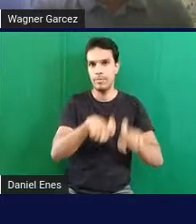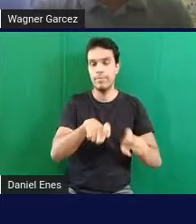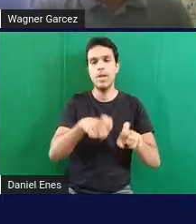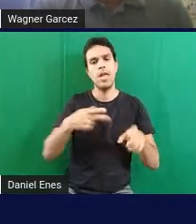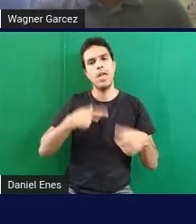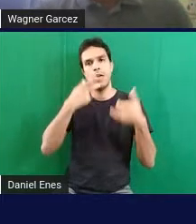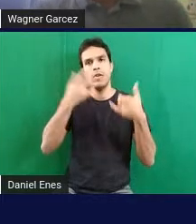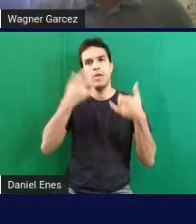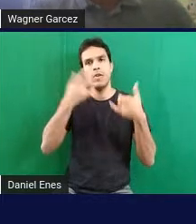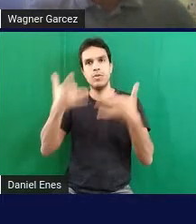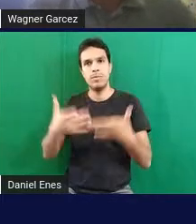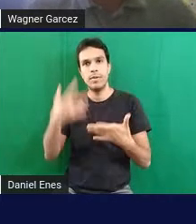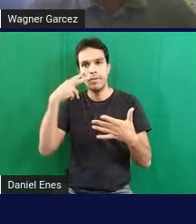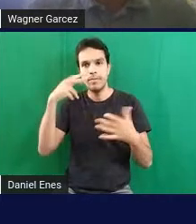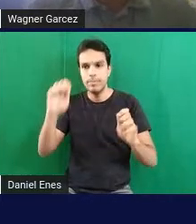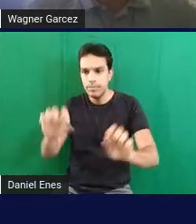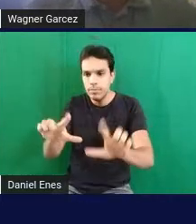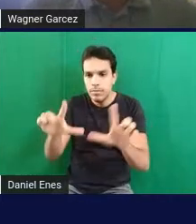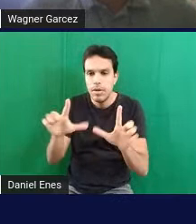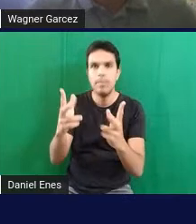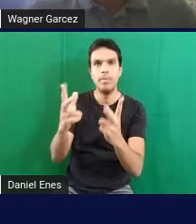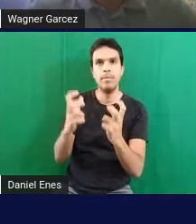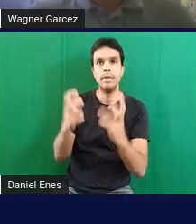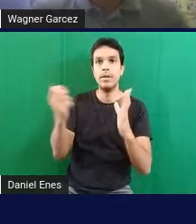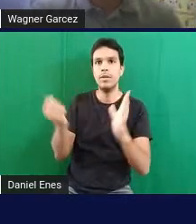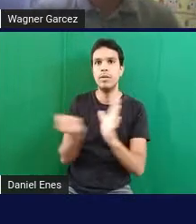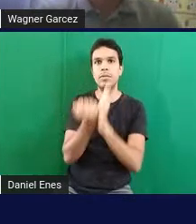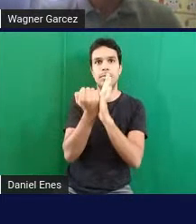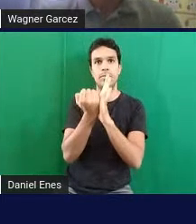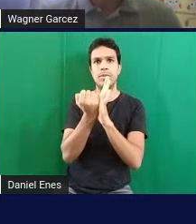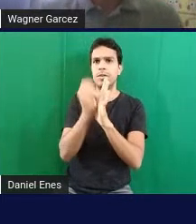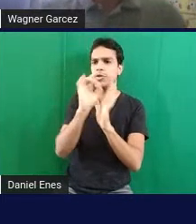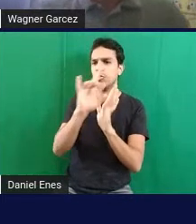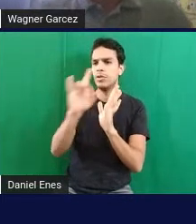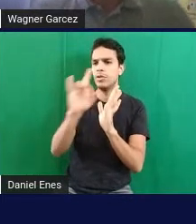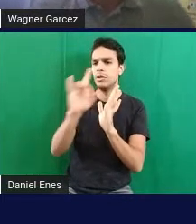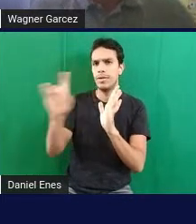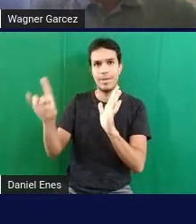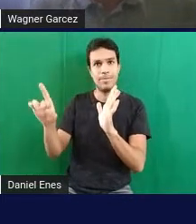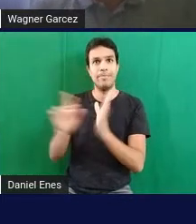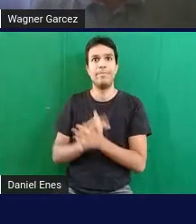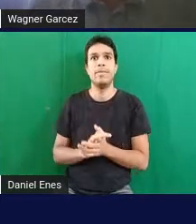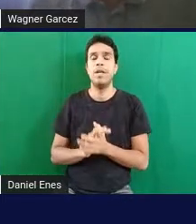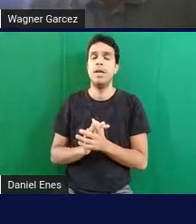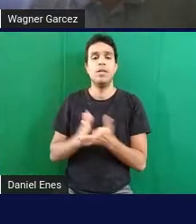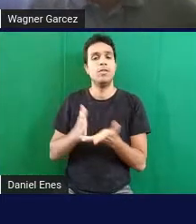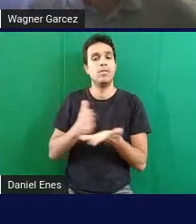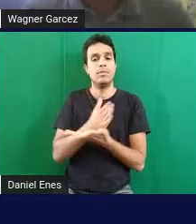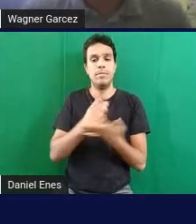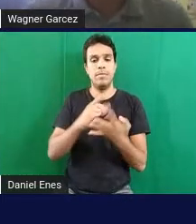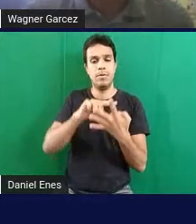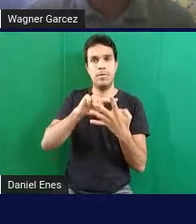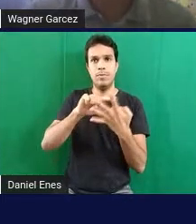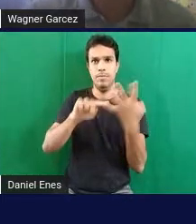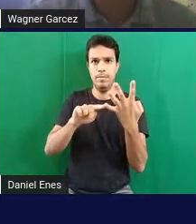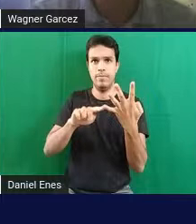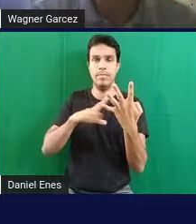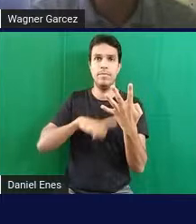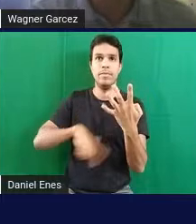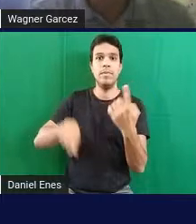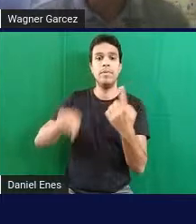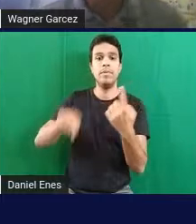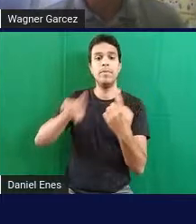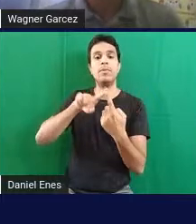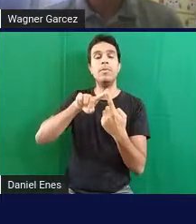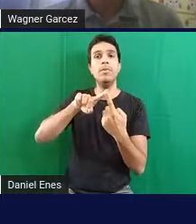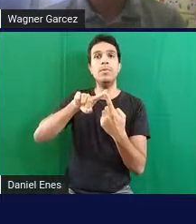e na tela você vai perceber a marca, né? O logo de cada um. Separei aqui quatro, você tem esse aí acima que